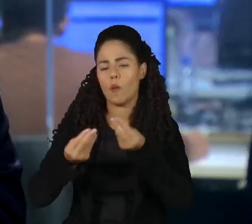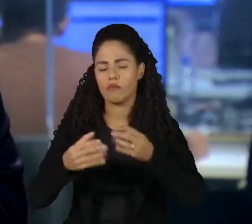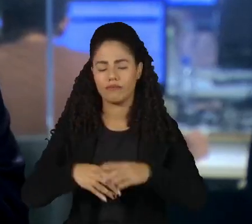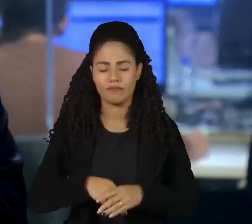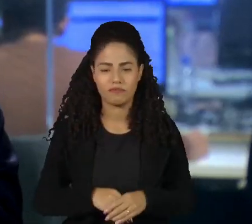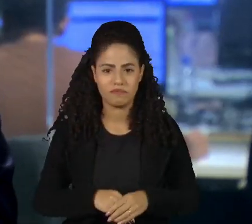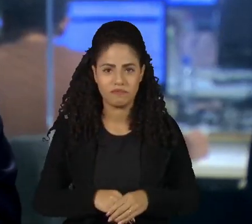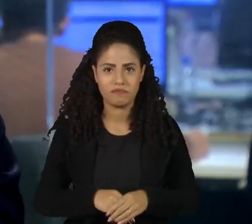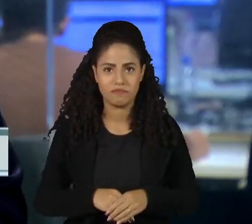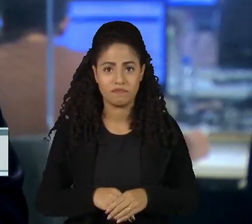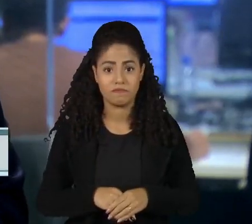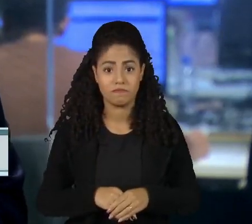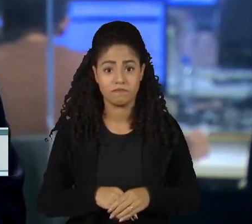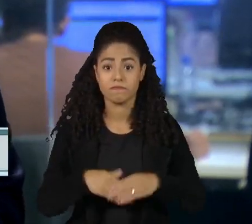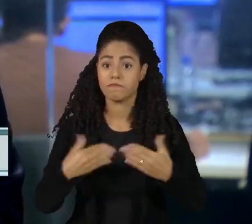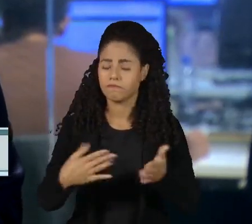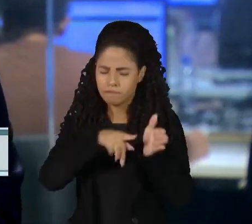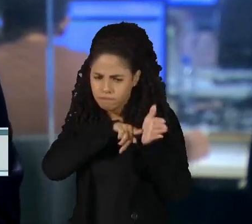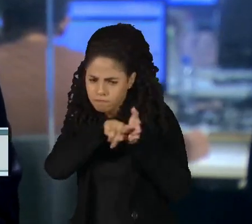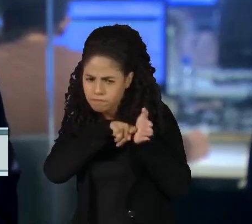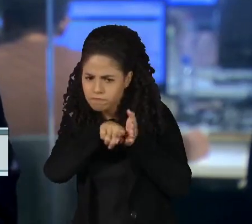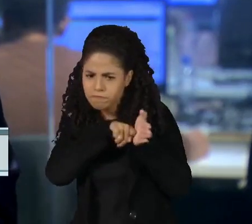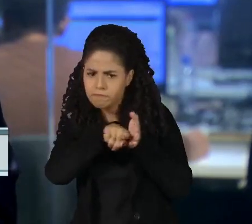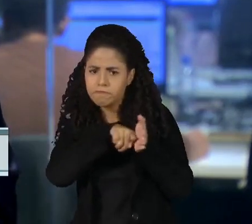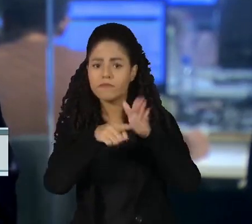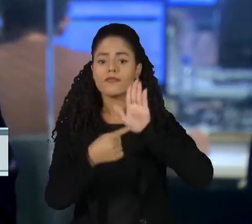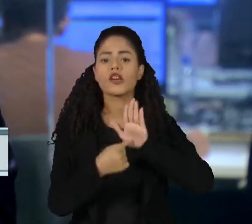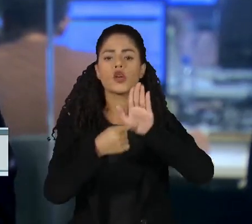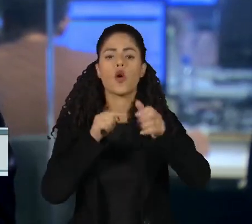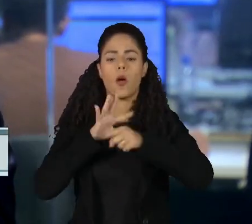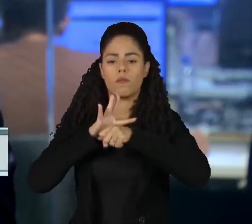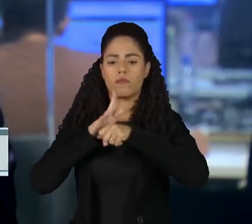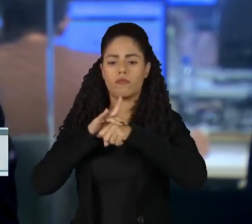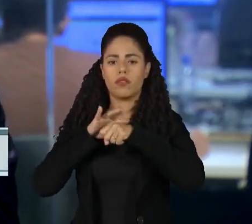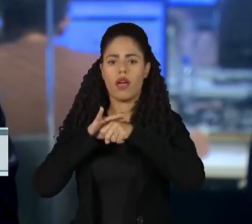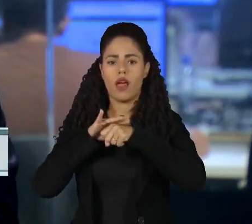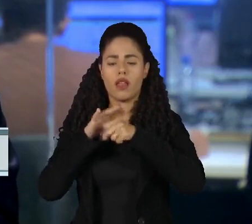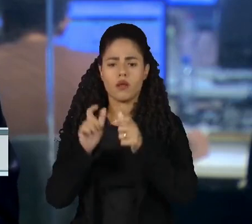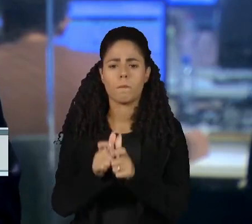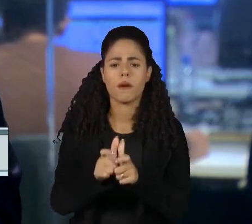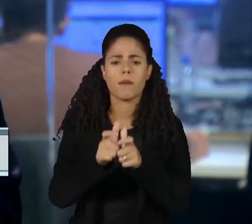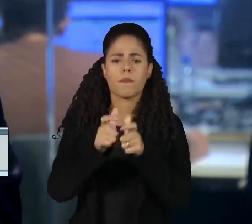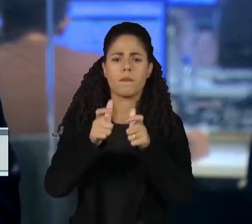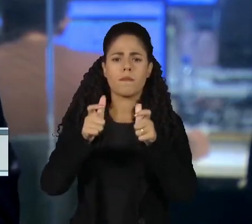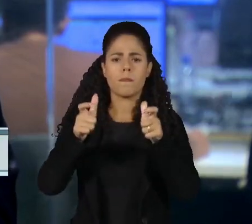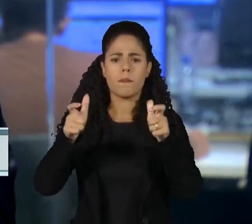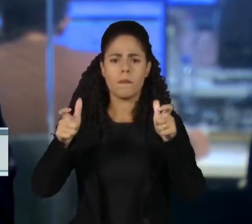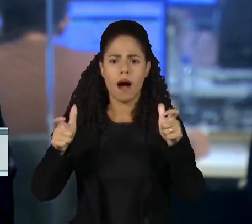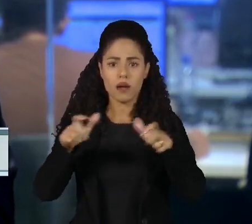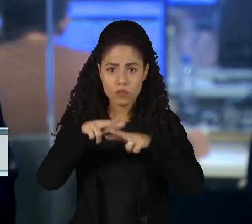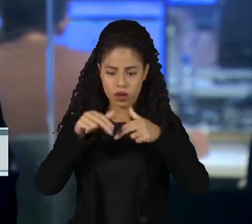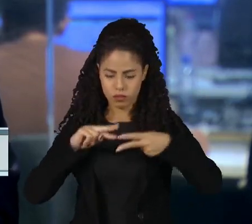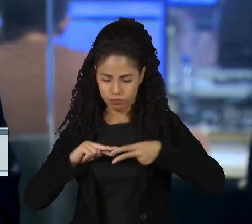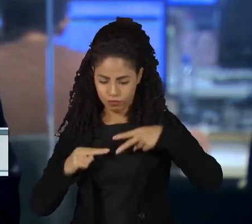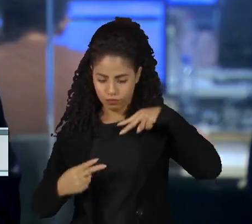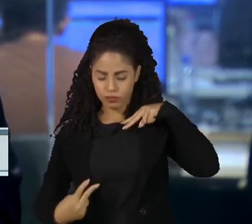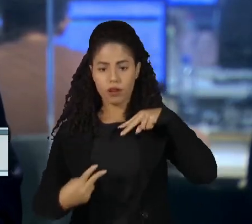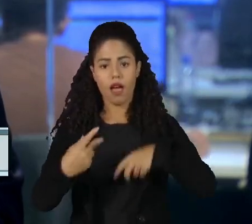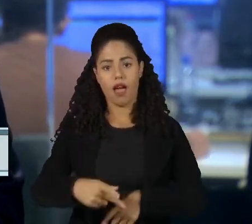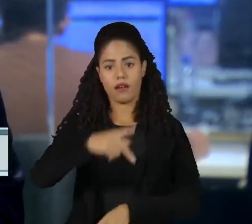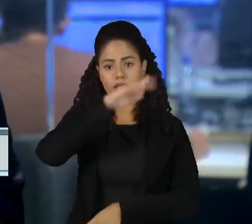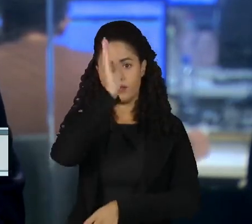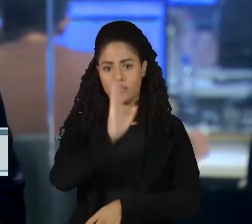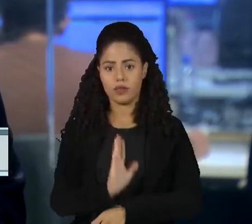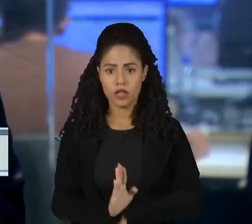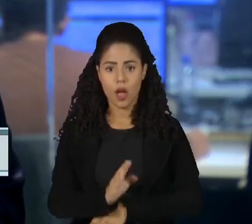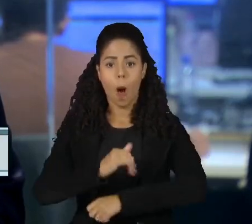Um levantamento inédito apontou a doença com maior probabilidade genética de acontecer entre os brasileiros,